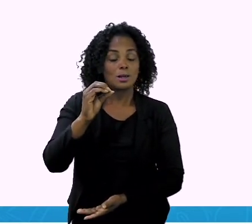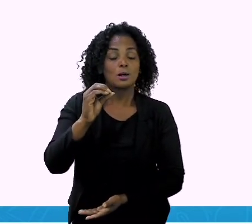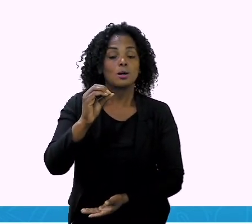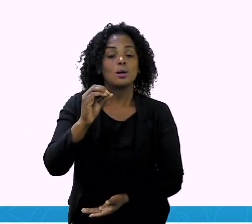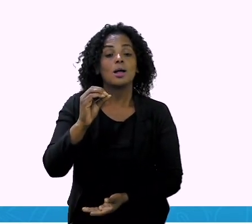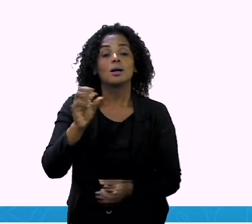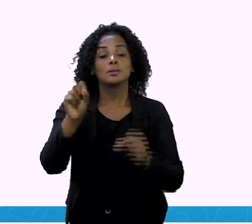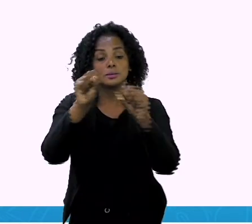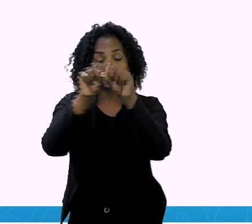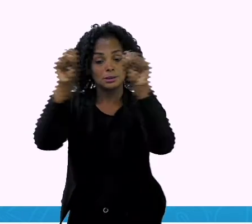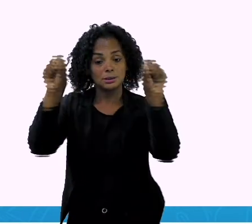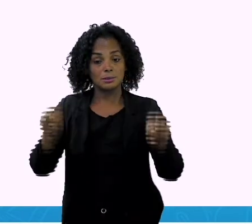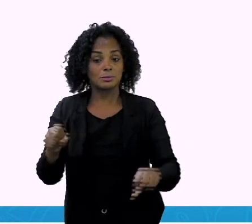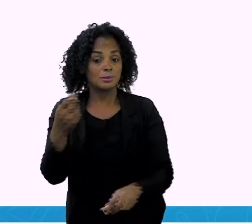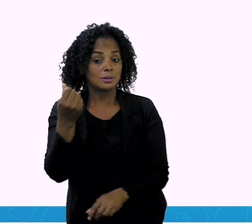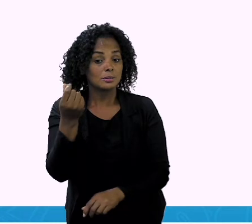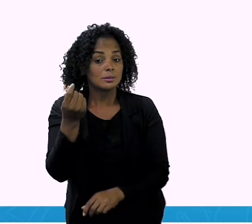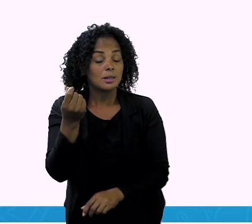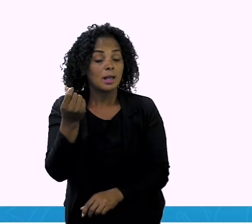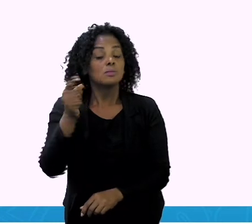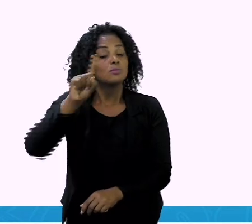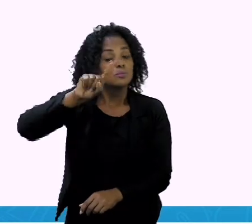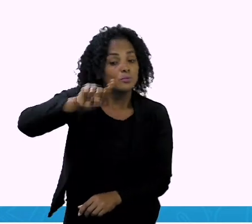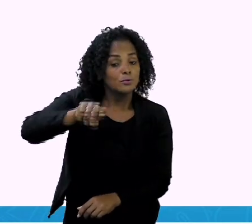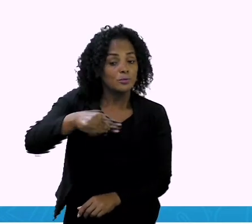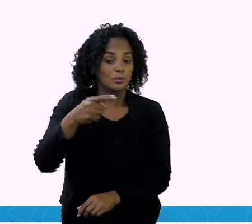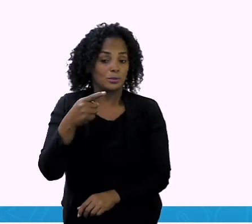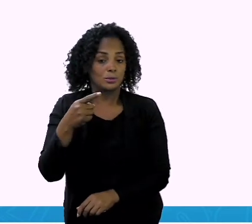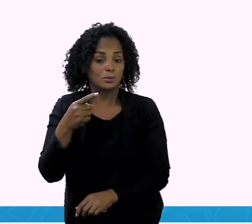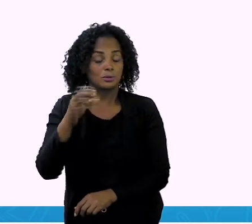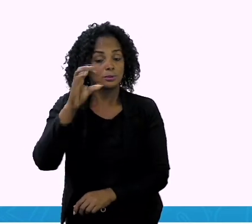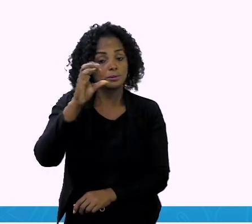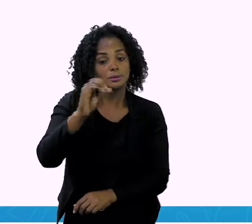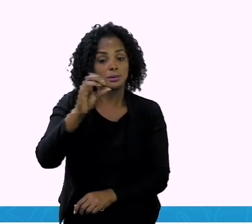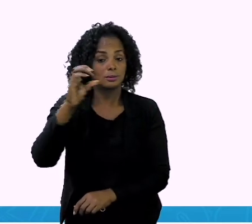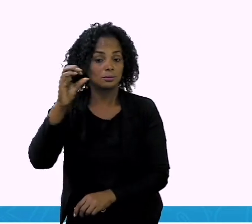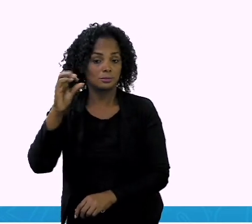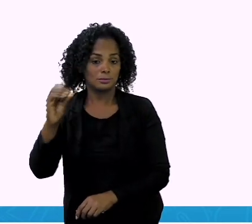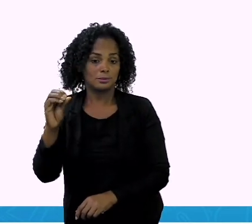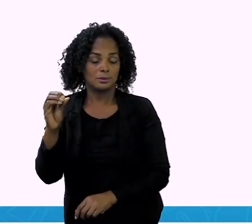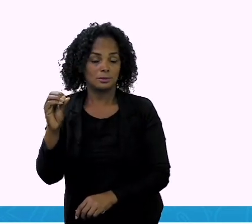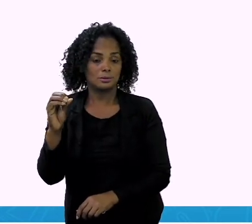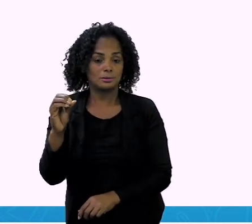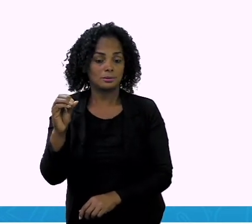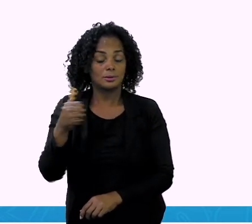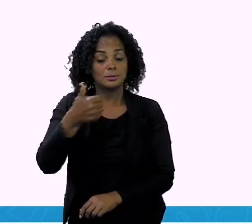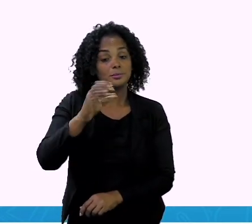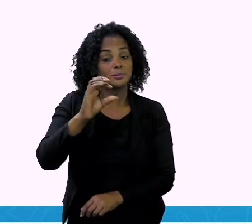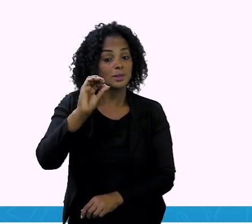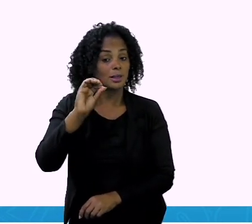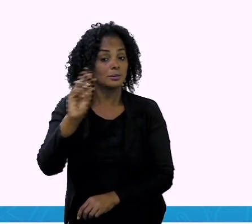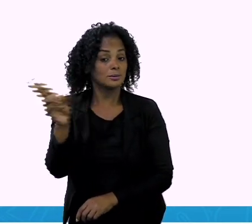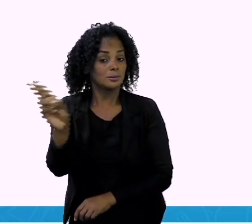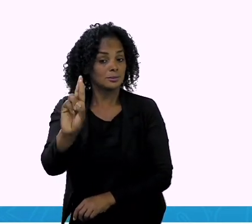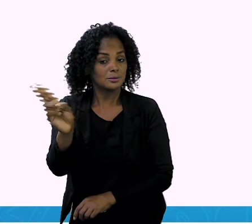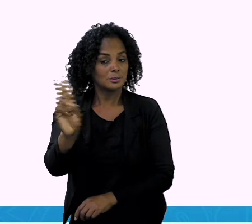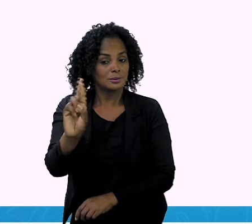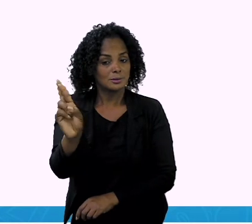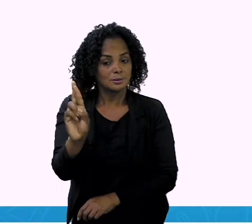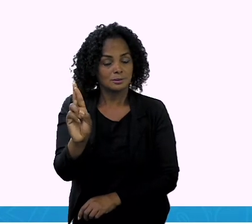monetário, que é dinheiro, vírgula, zero, zero. Dez reais.